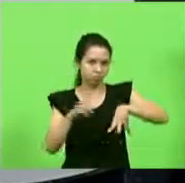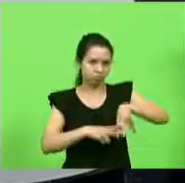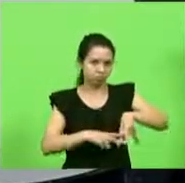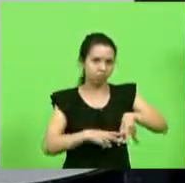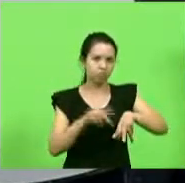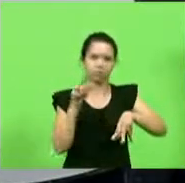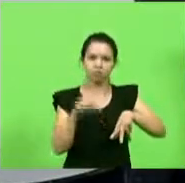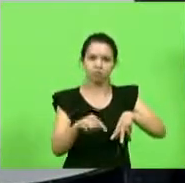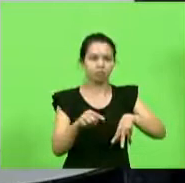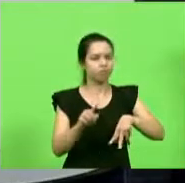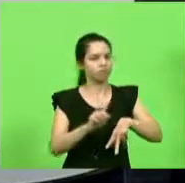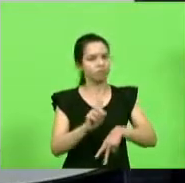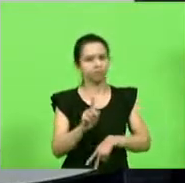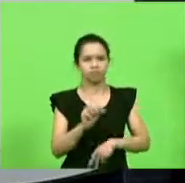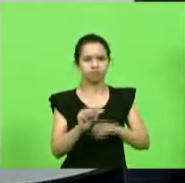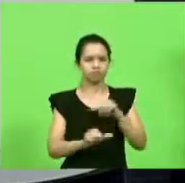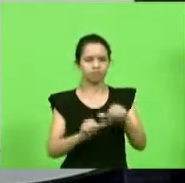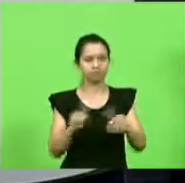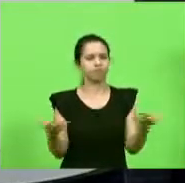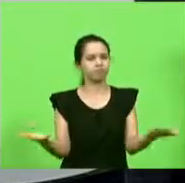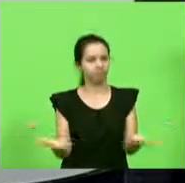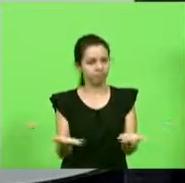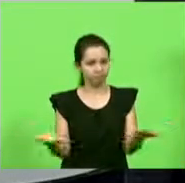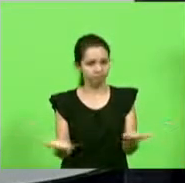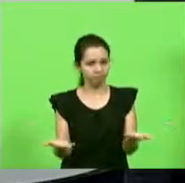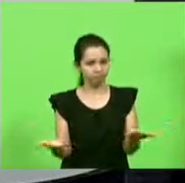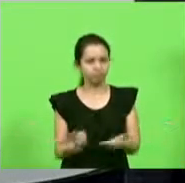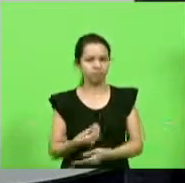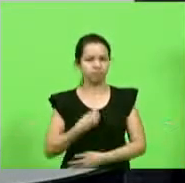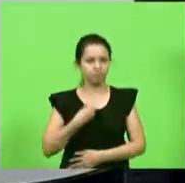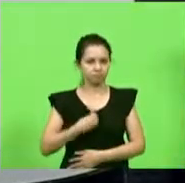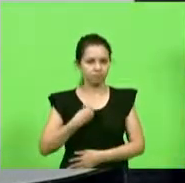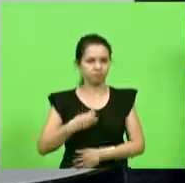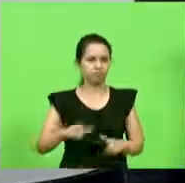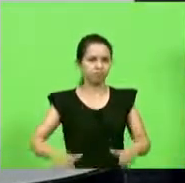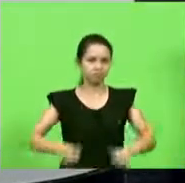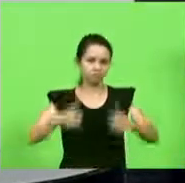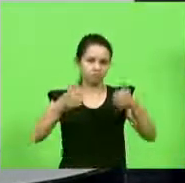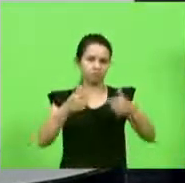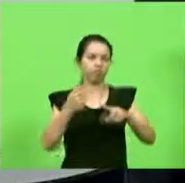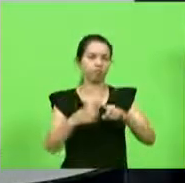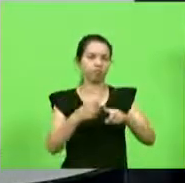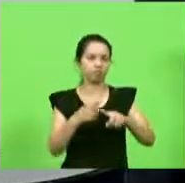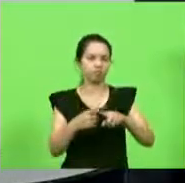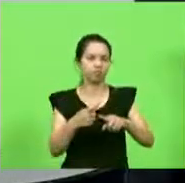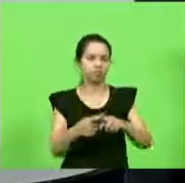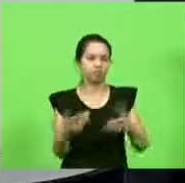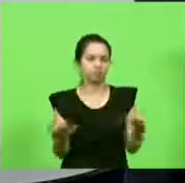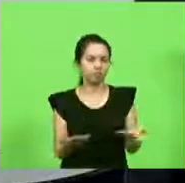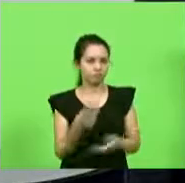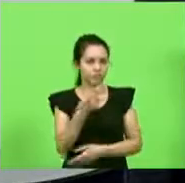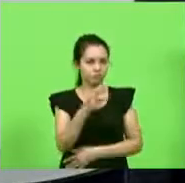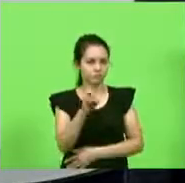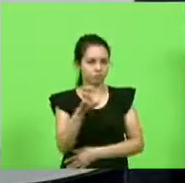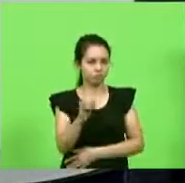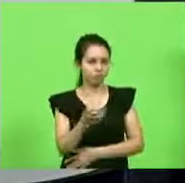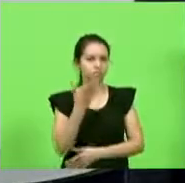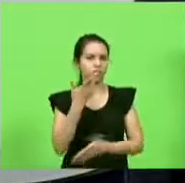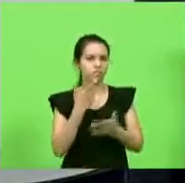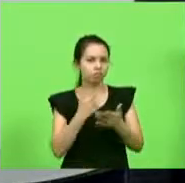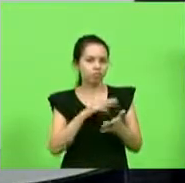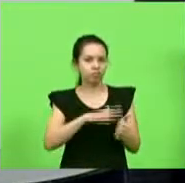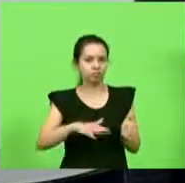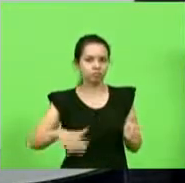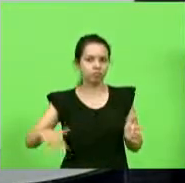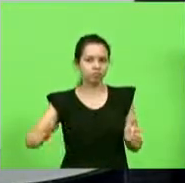o prefeito Tomé diz que hoje a vida vai valer a pena porque lá vão estar 350 crianças o dia